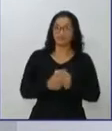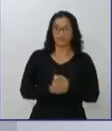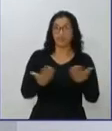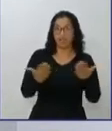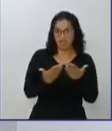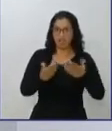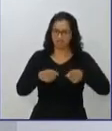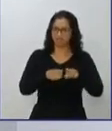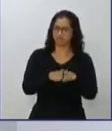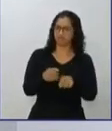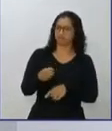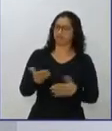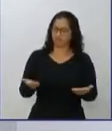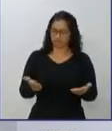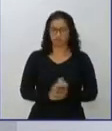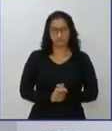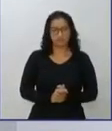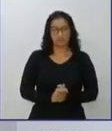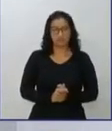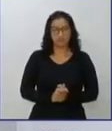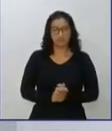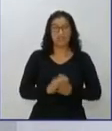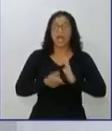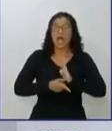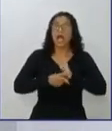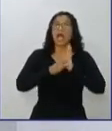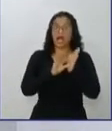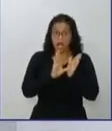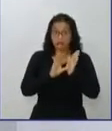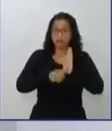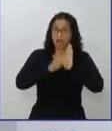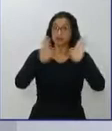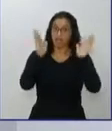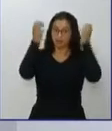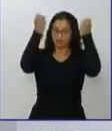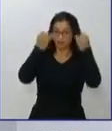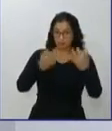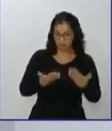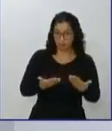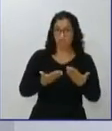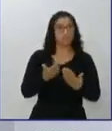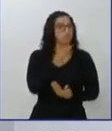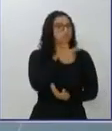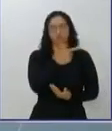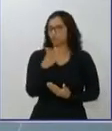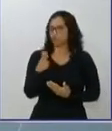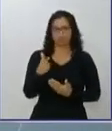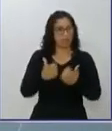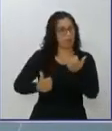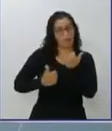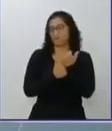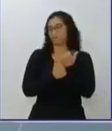Tá, tá. Antes de cumprimentar a população, quero dizer que não houve nenhum acordo. Já vou explicar para você como é que isso está sendo vendido